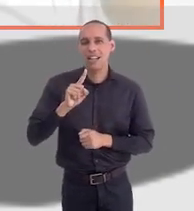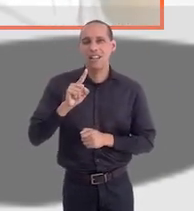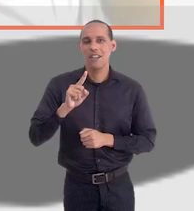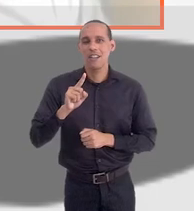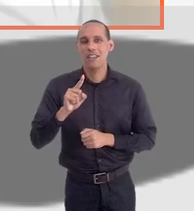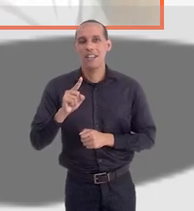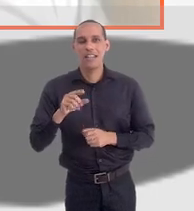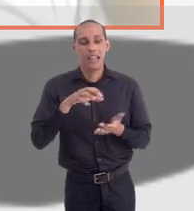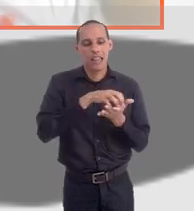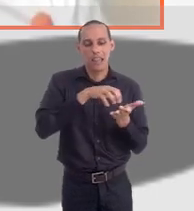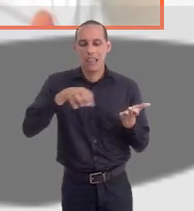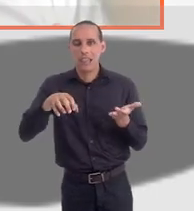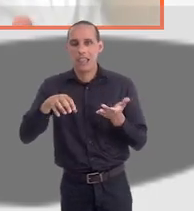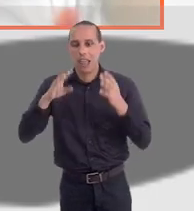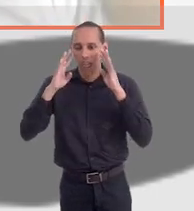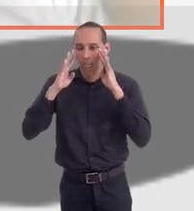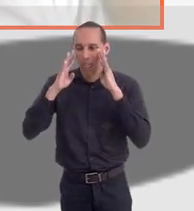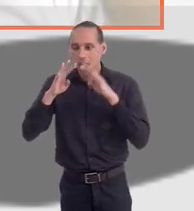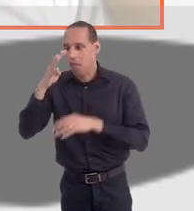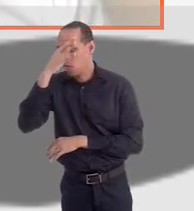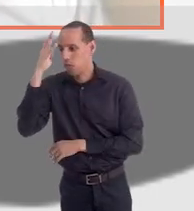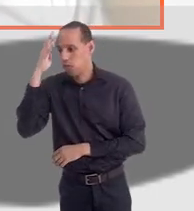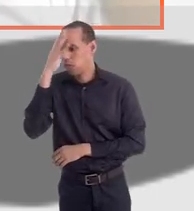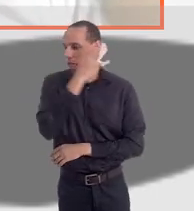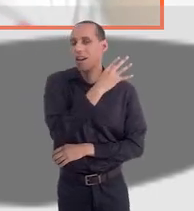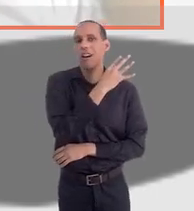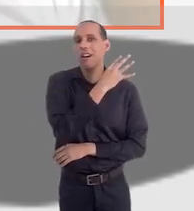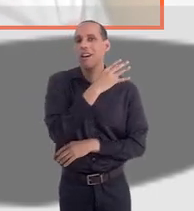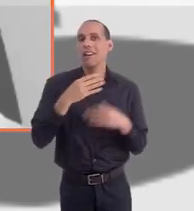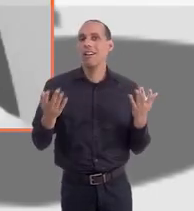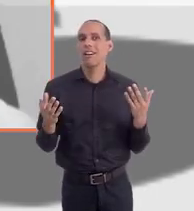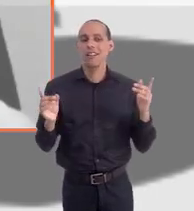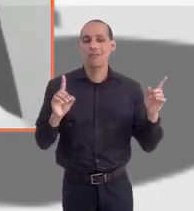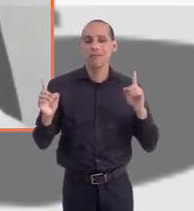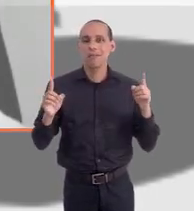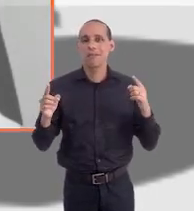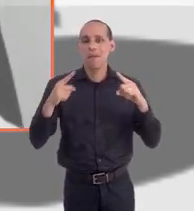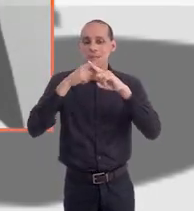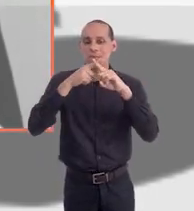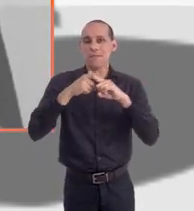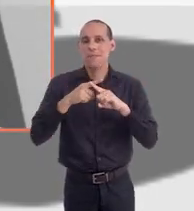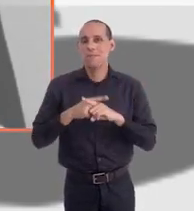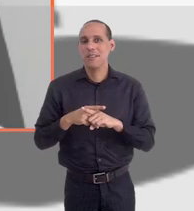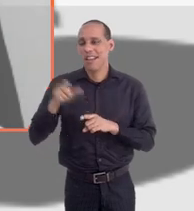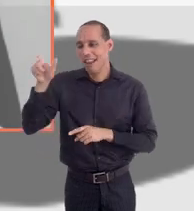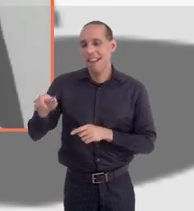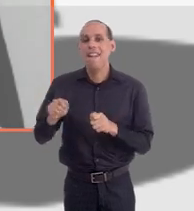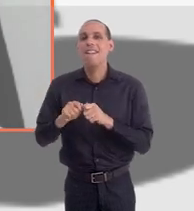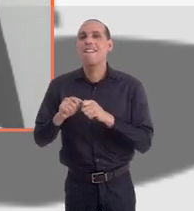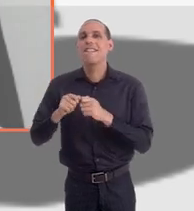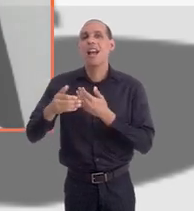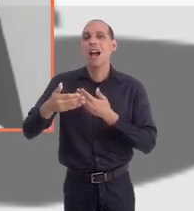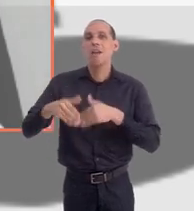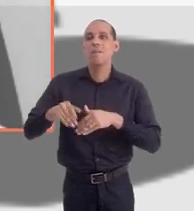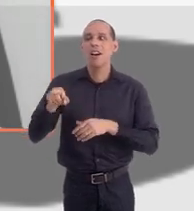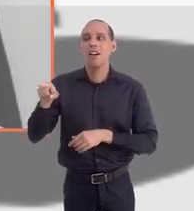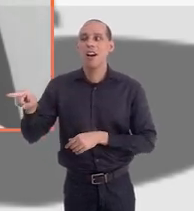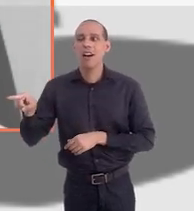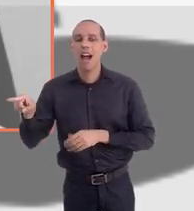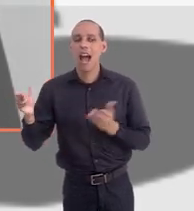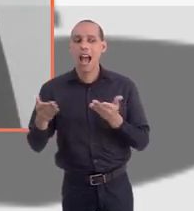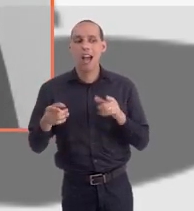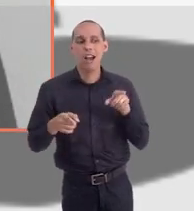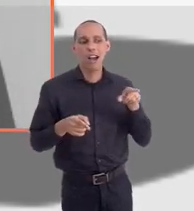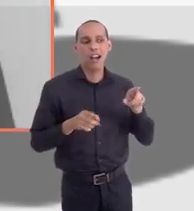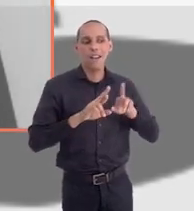Descentralização, desconcentração. Então, ele gosta de perguntar, fazer dessa forma. Quando ele elabora a prova, ele sabe que ele fez as questões da prova anterior